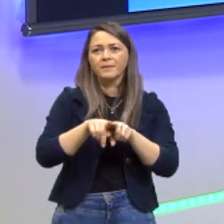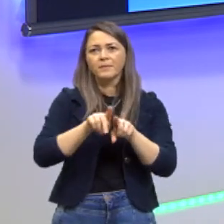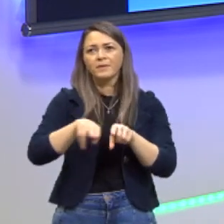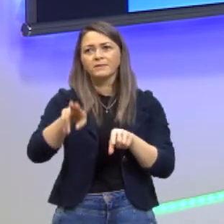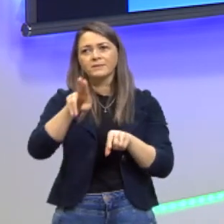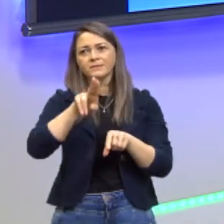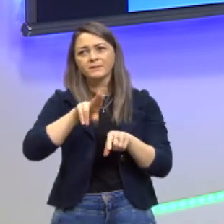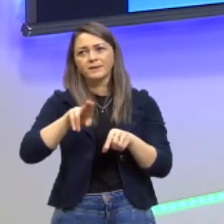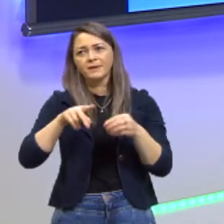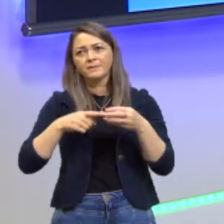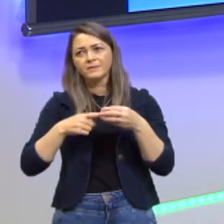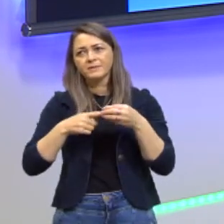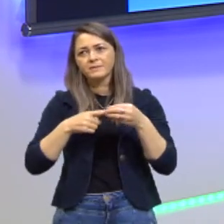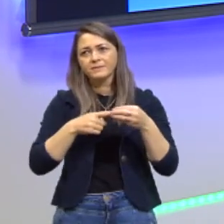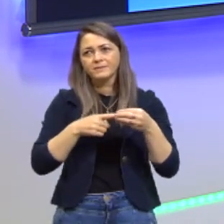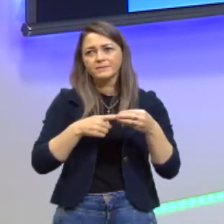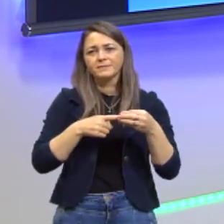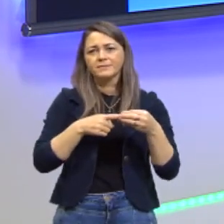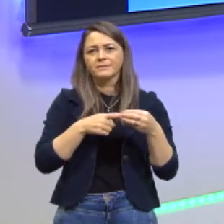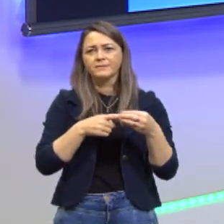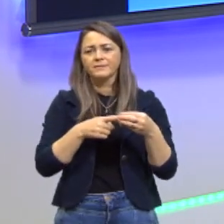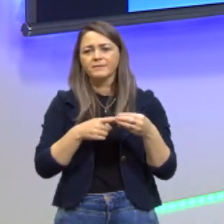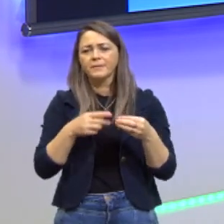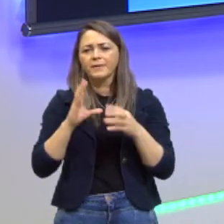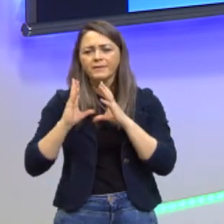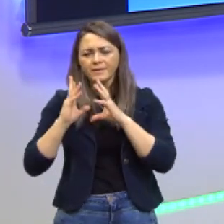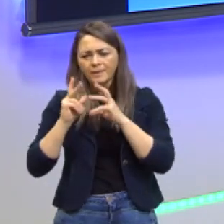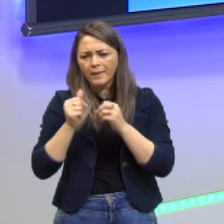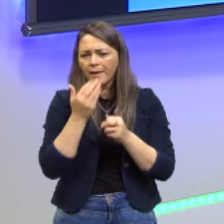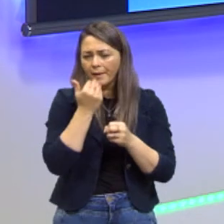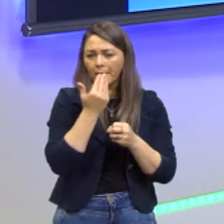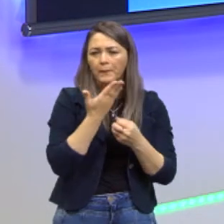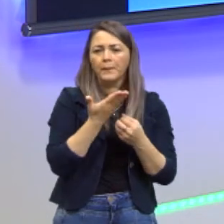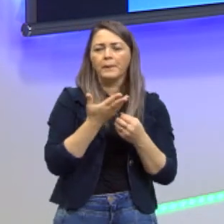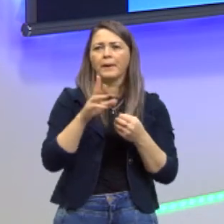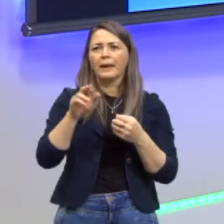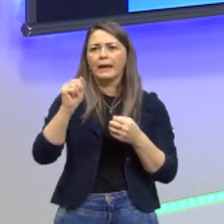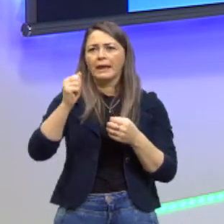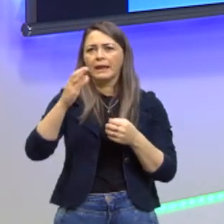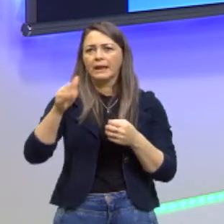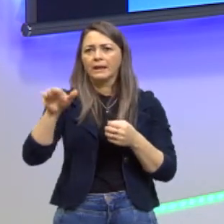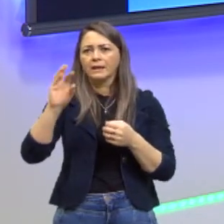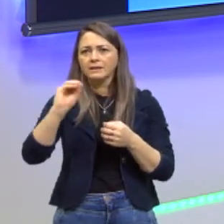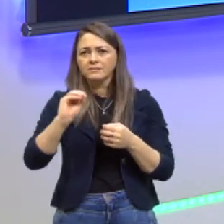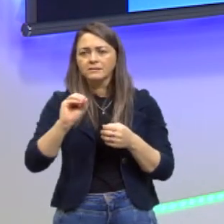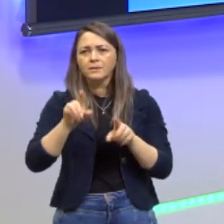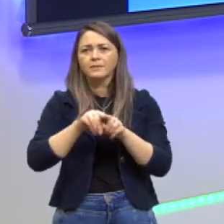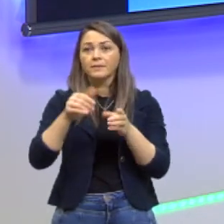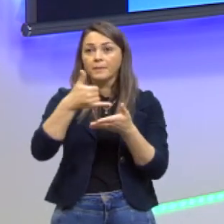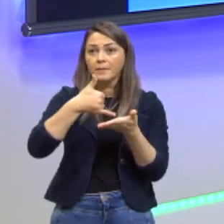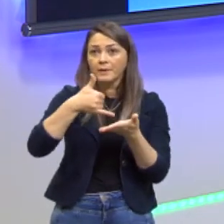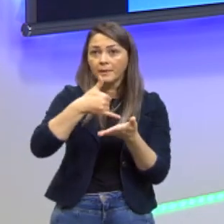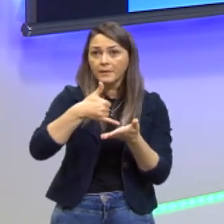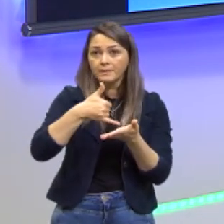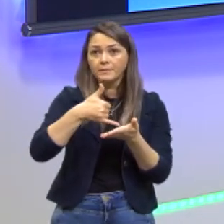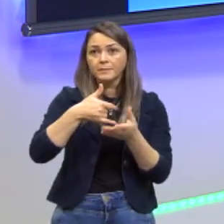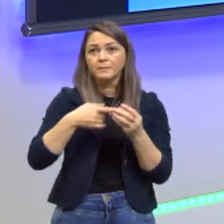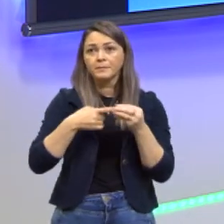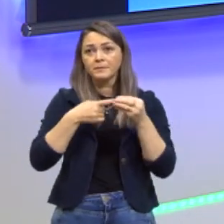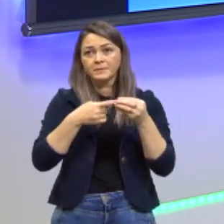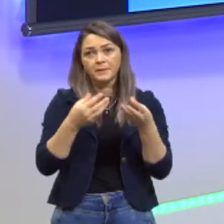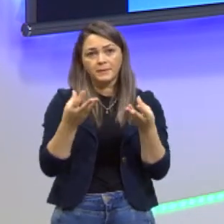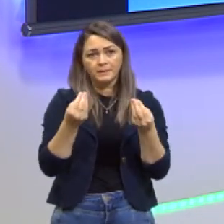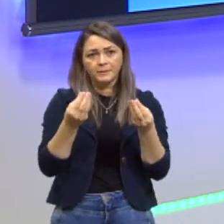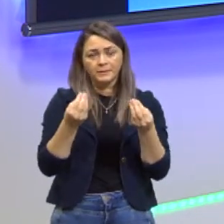ah, principalmente usada para ração de animais, para óleos, né? Em vários alimentos aí, mas para óleo muito,